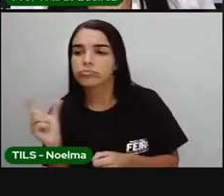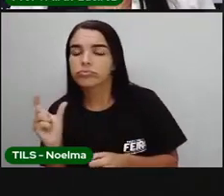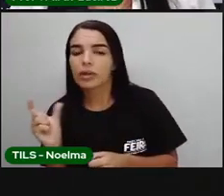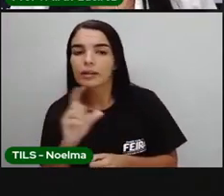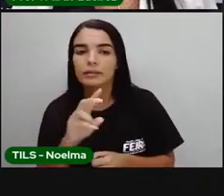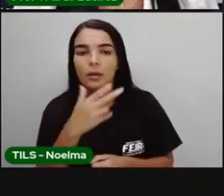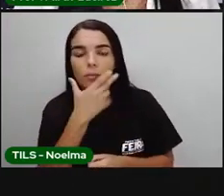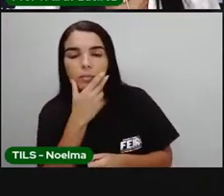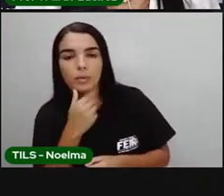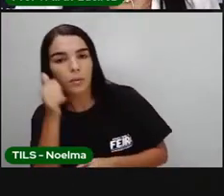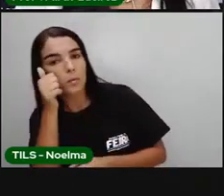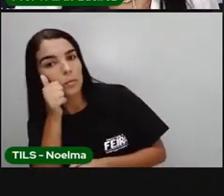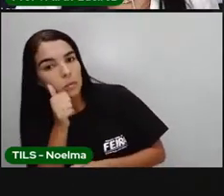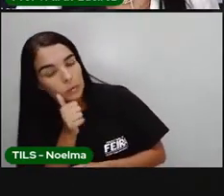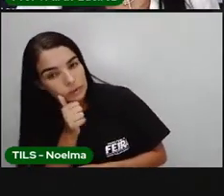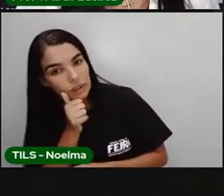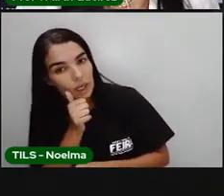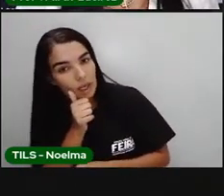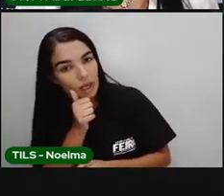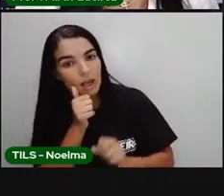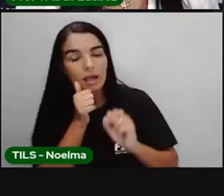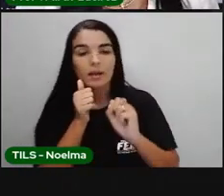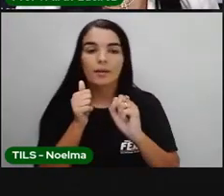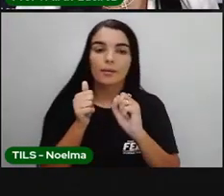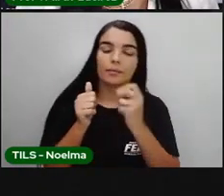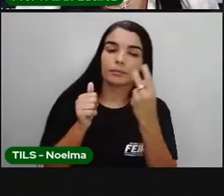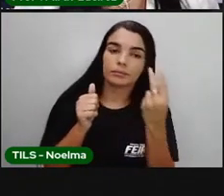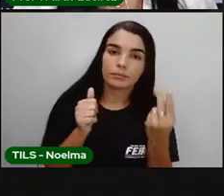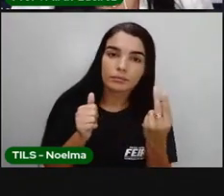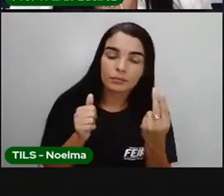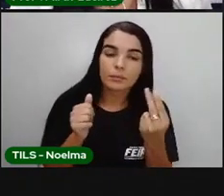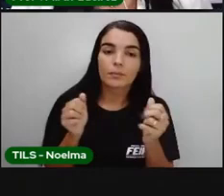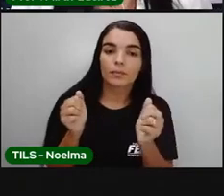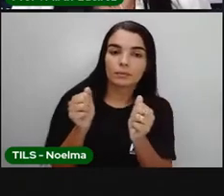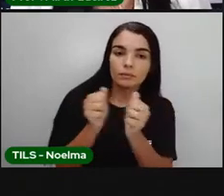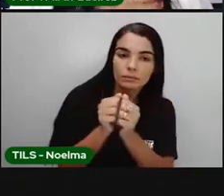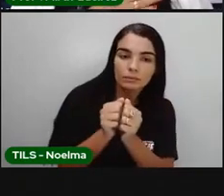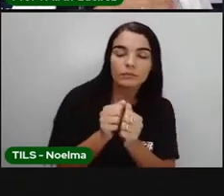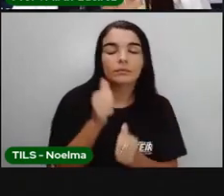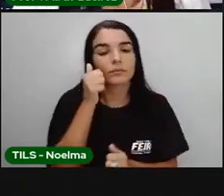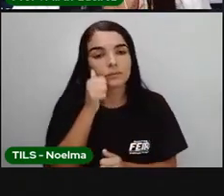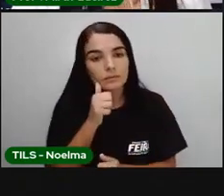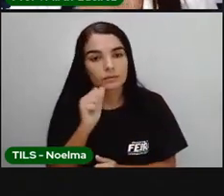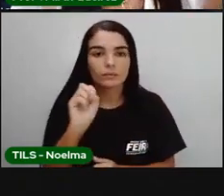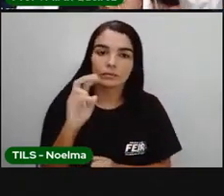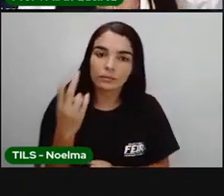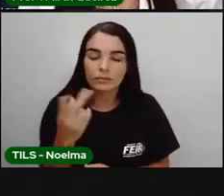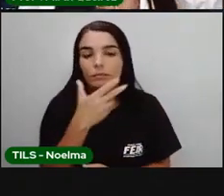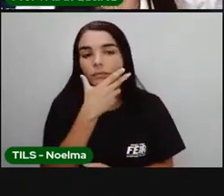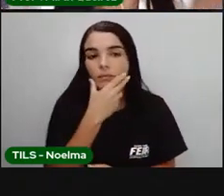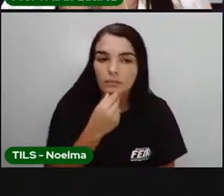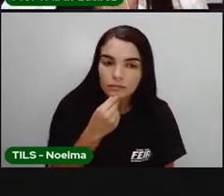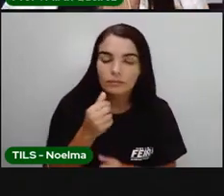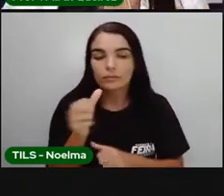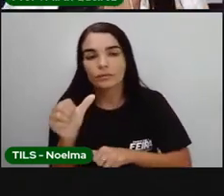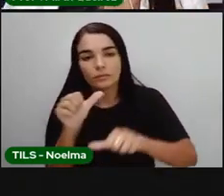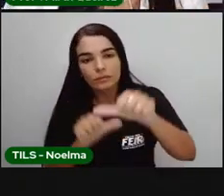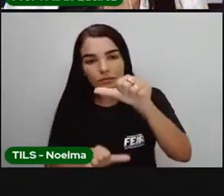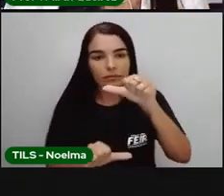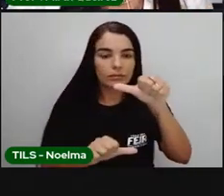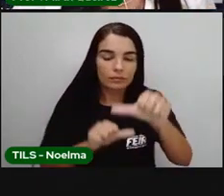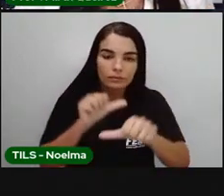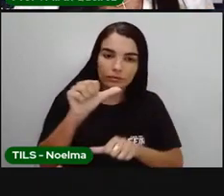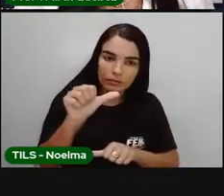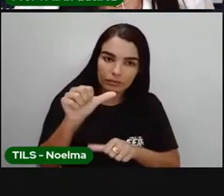gênero, se é masculino, feminino e vice-versa, né? Você pode mudar do feminino para o masculino ou do masculino